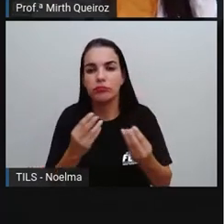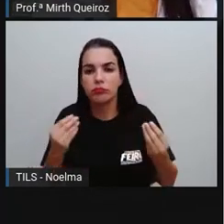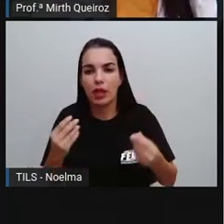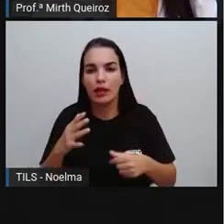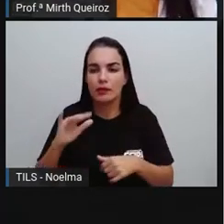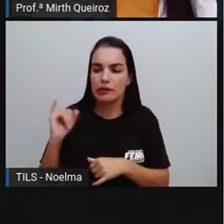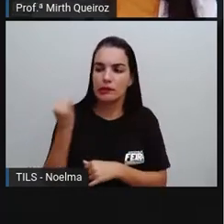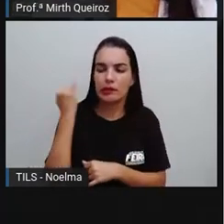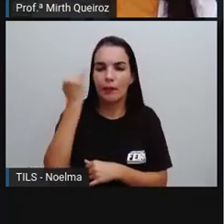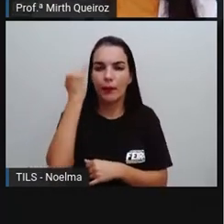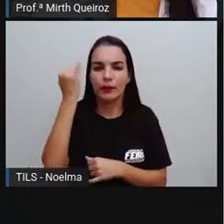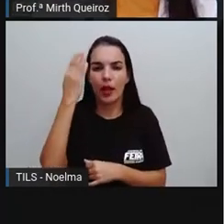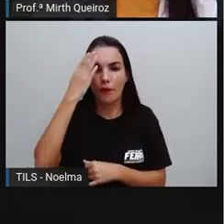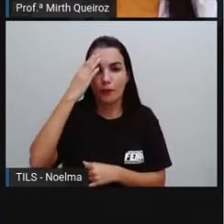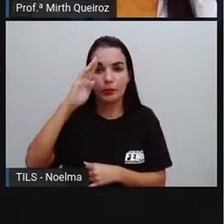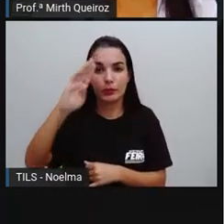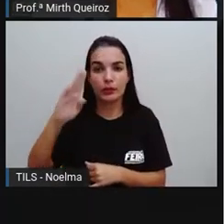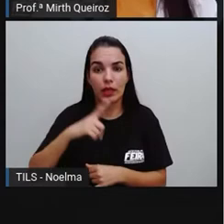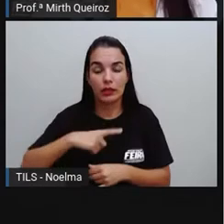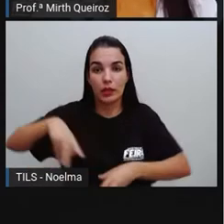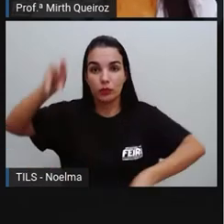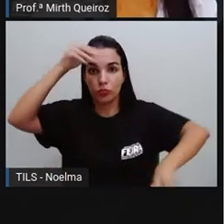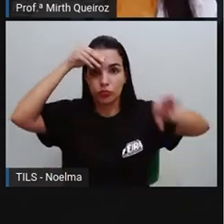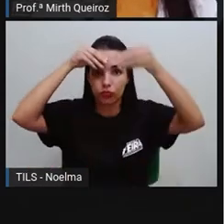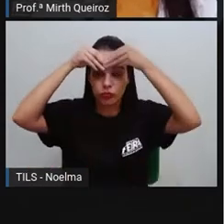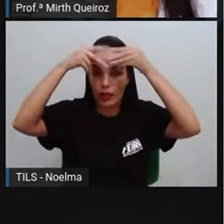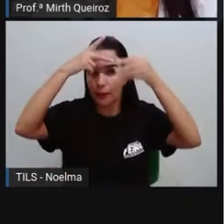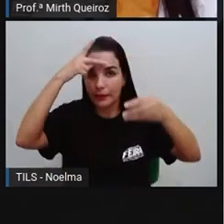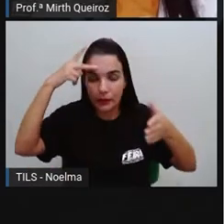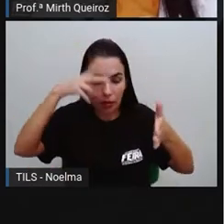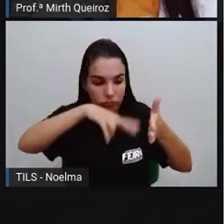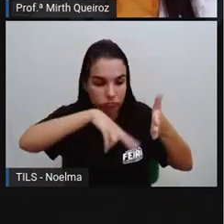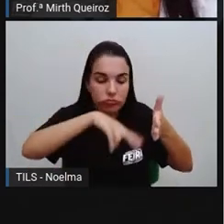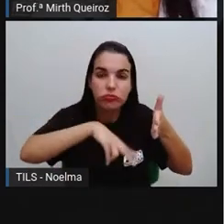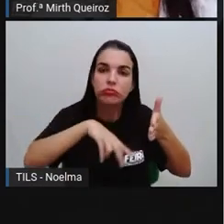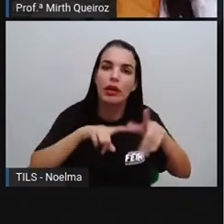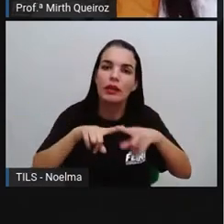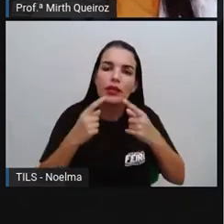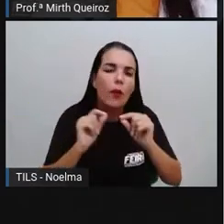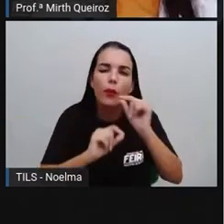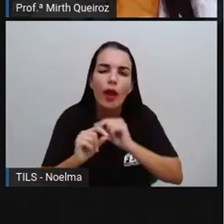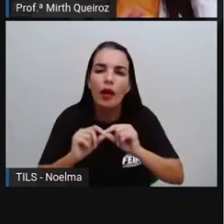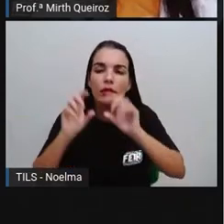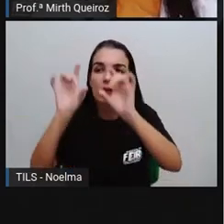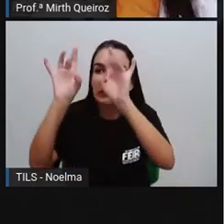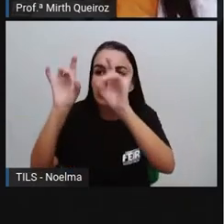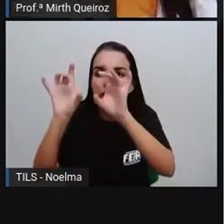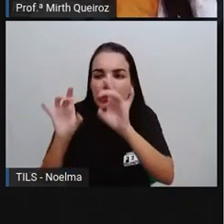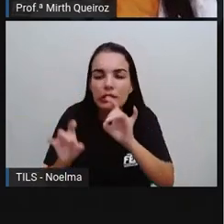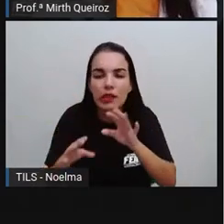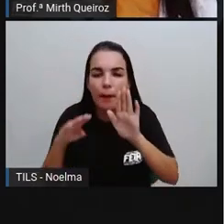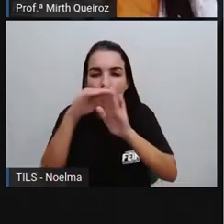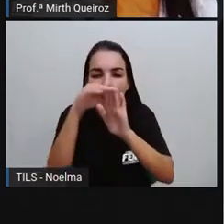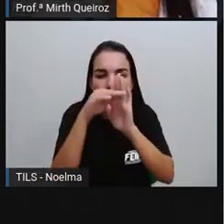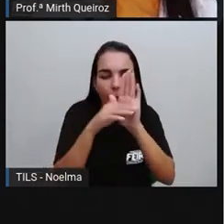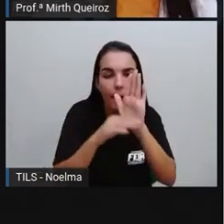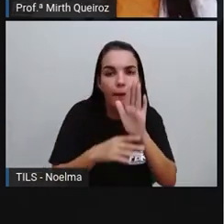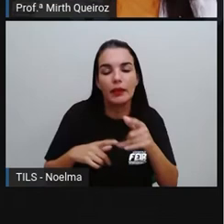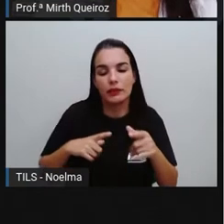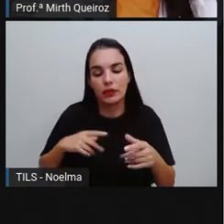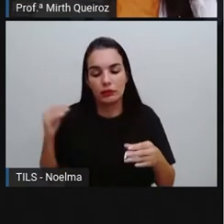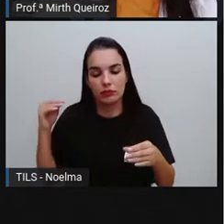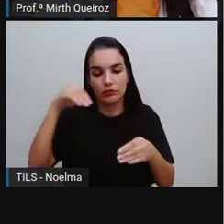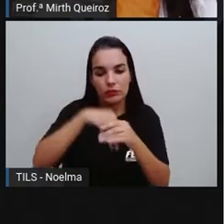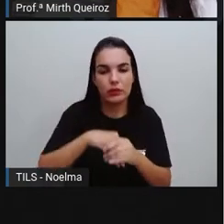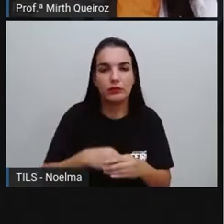mais importantes, fundamentais, a compreensão do interlocutor. Então, os detalhes da notícia vão vir aí no corpo da matéria,